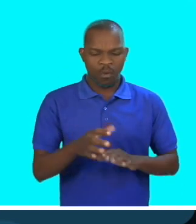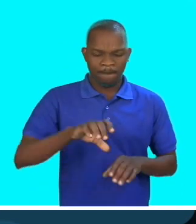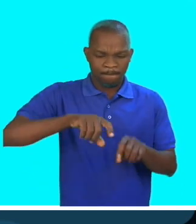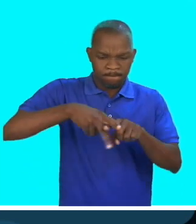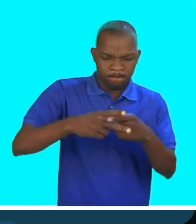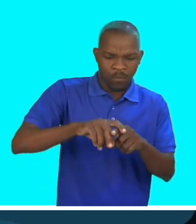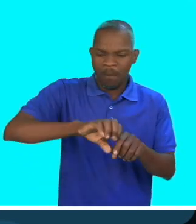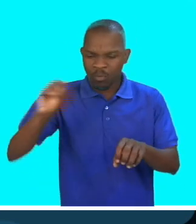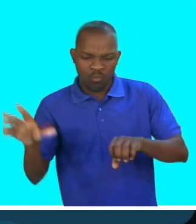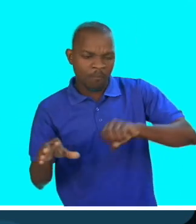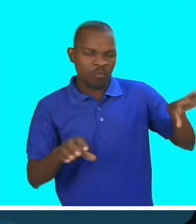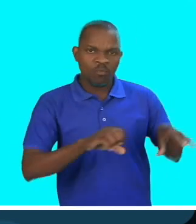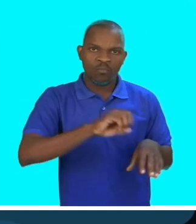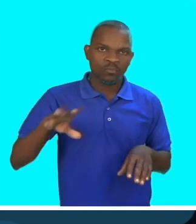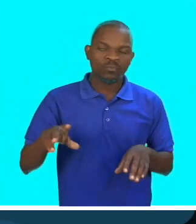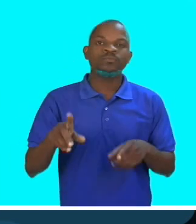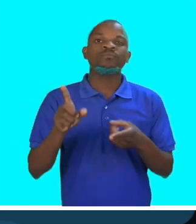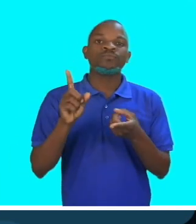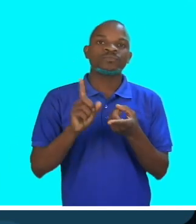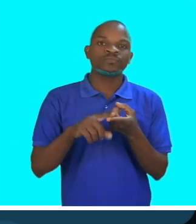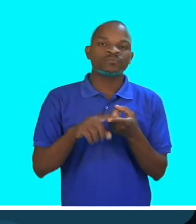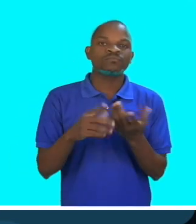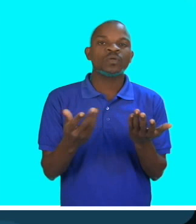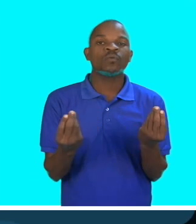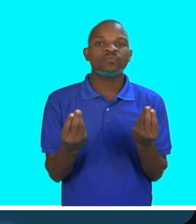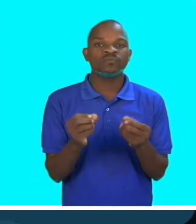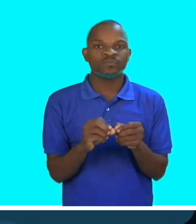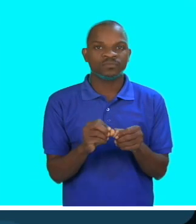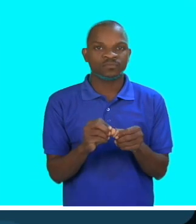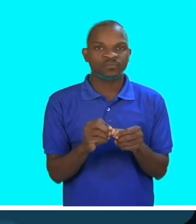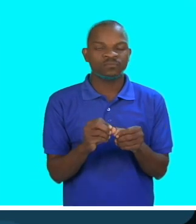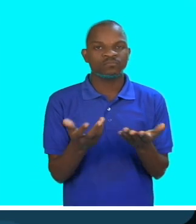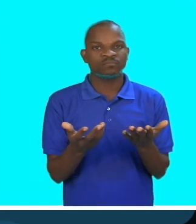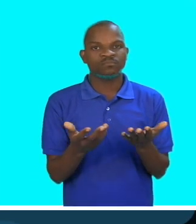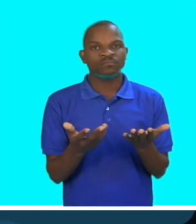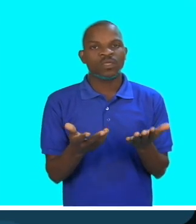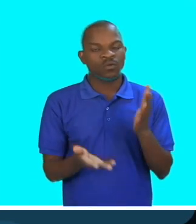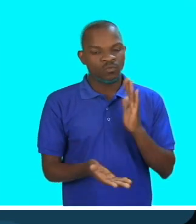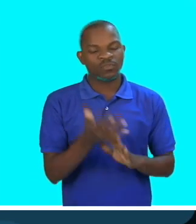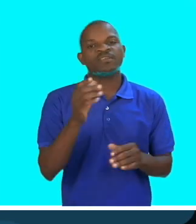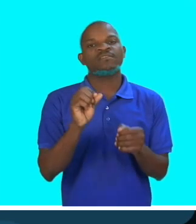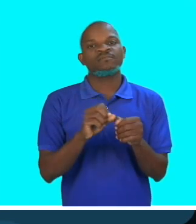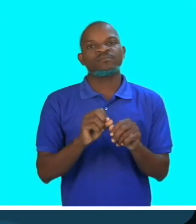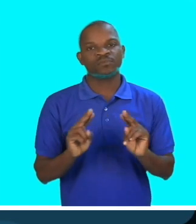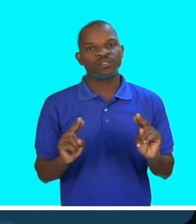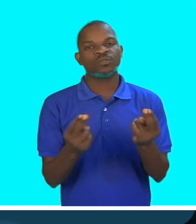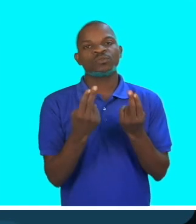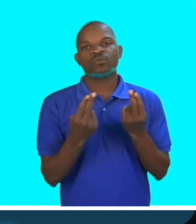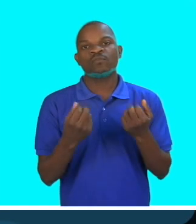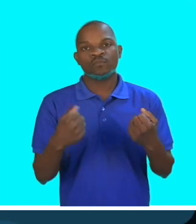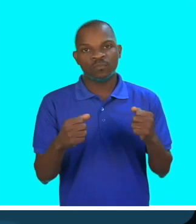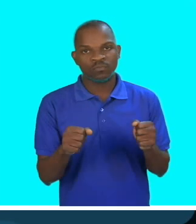E um dia desse eu não, sou capaz. Desmantei a moto toda com o estilo dos meninos e tal. Sempre tive meninos à minha volta.